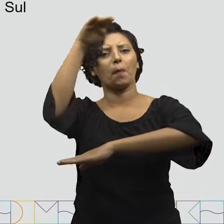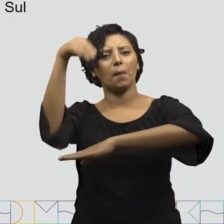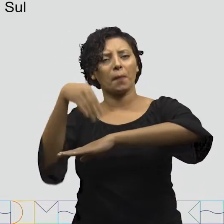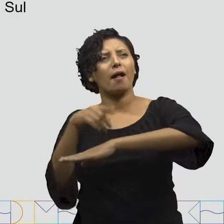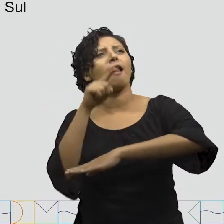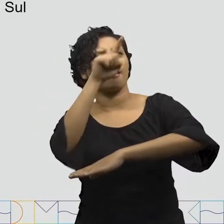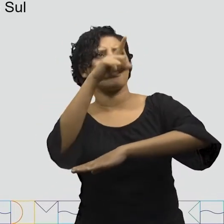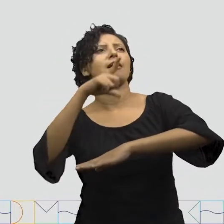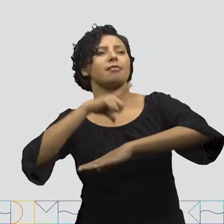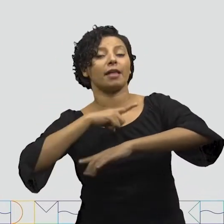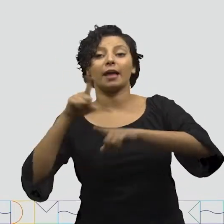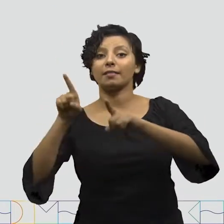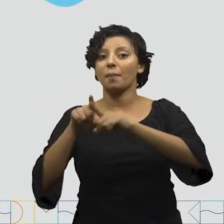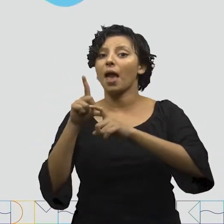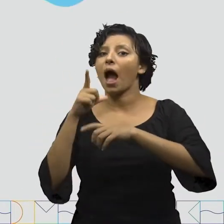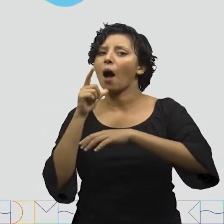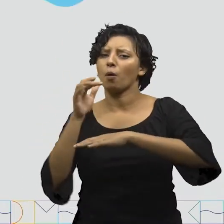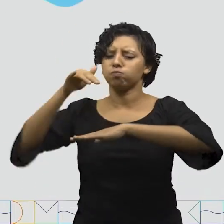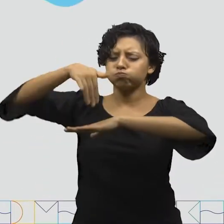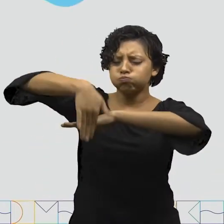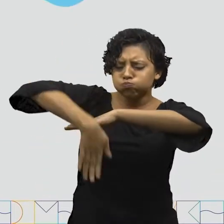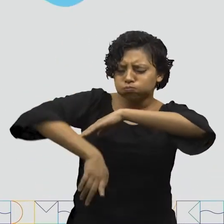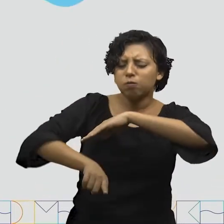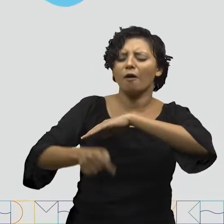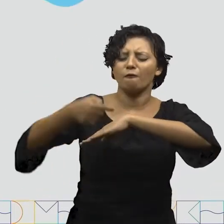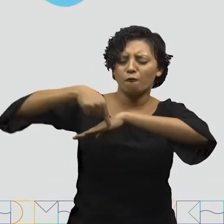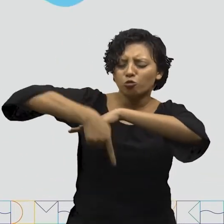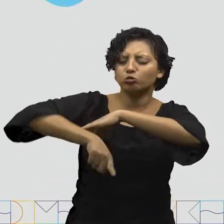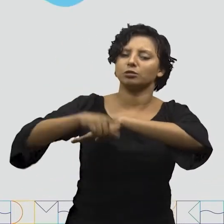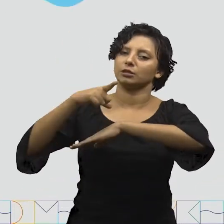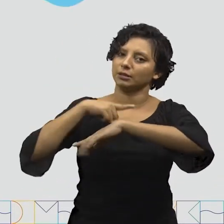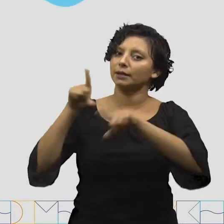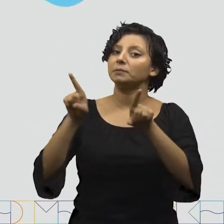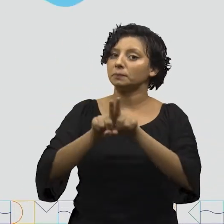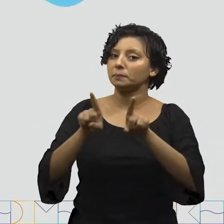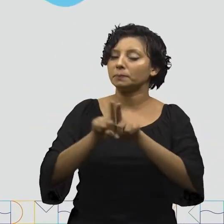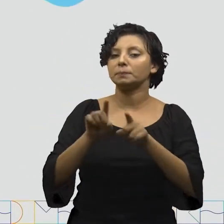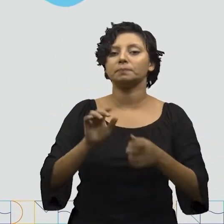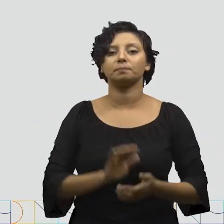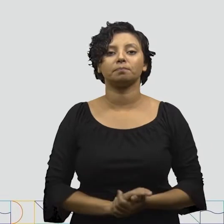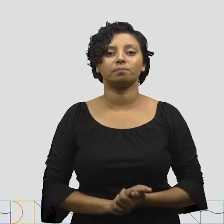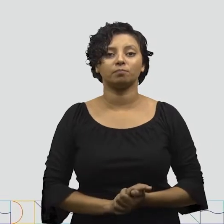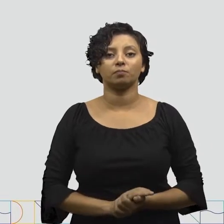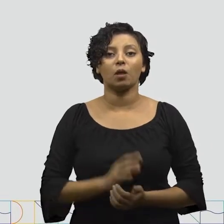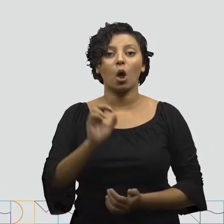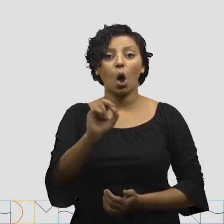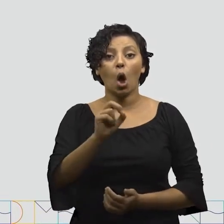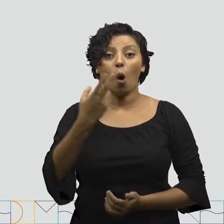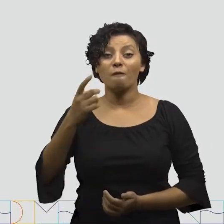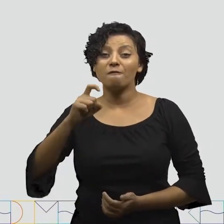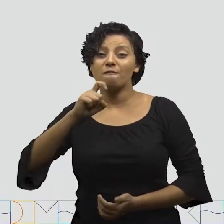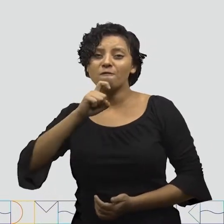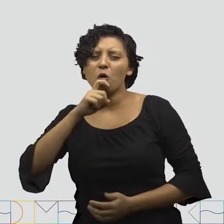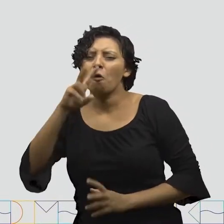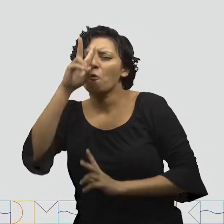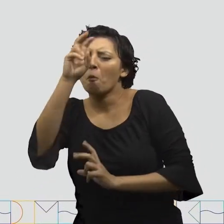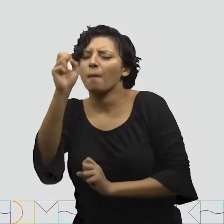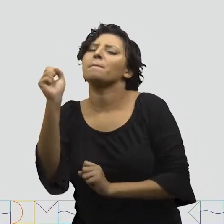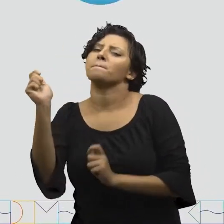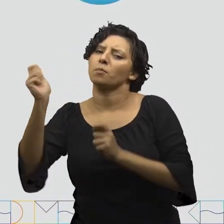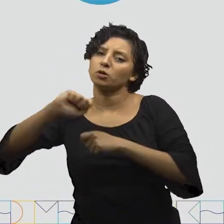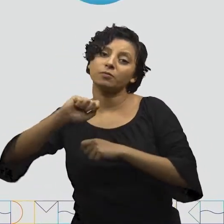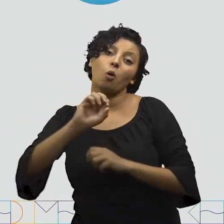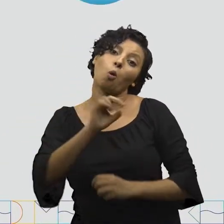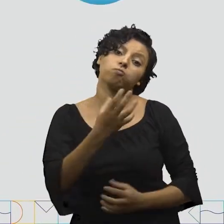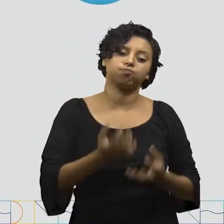montanhas à profundeza de oceanos. Eles podem ainda viver em temperaturas muito altas ou